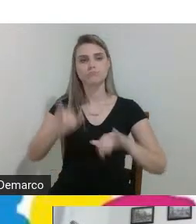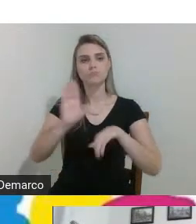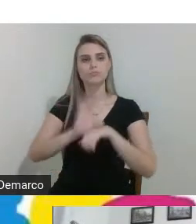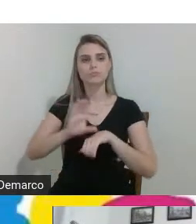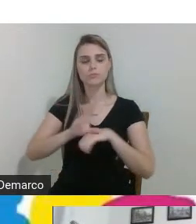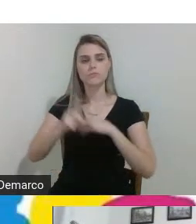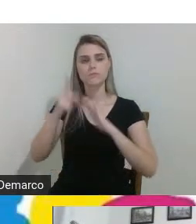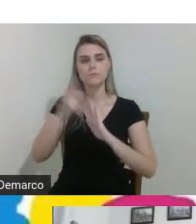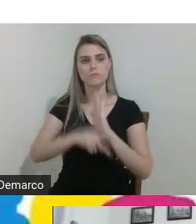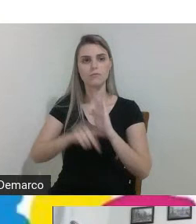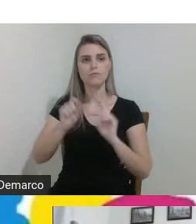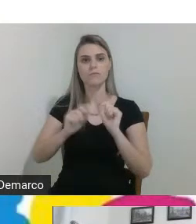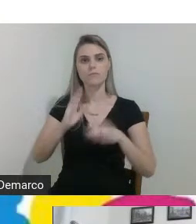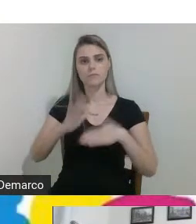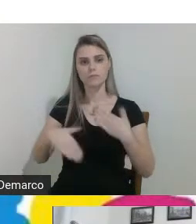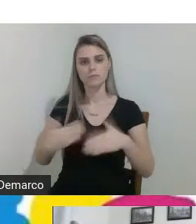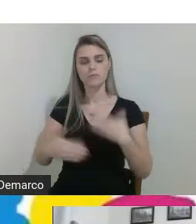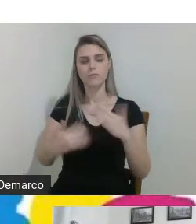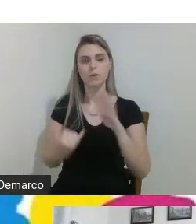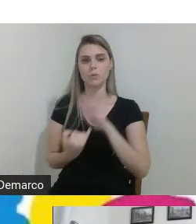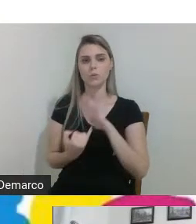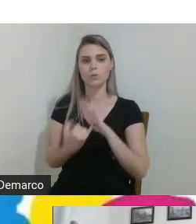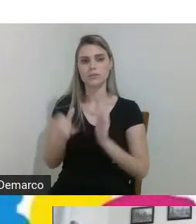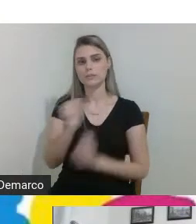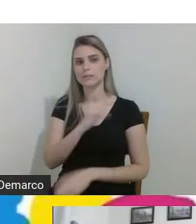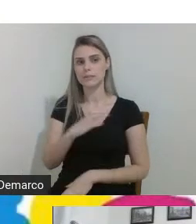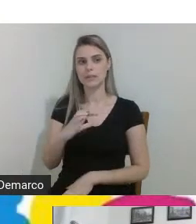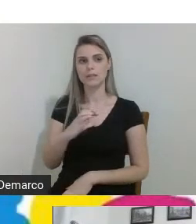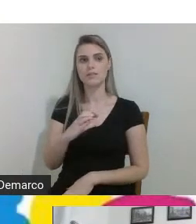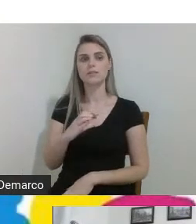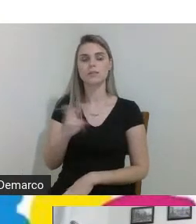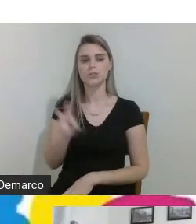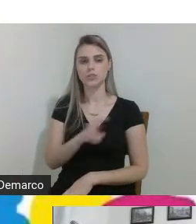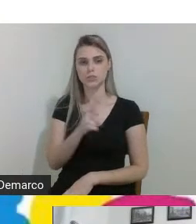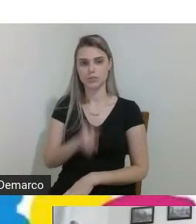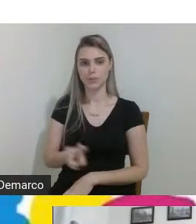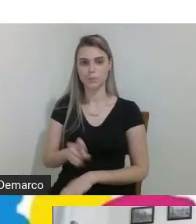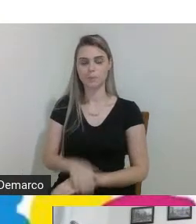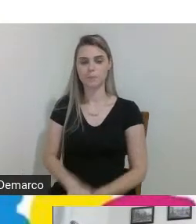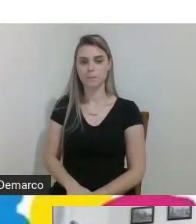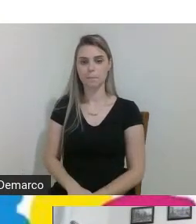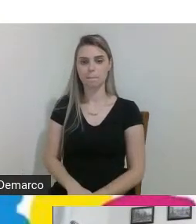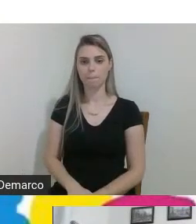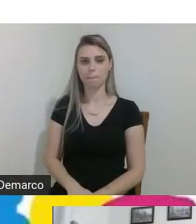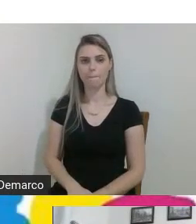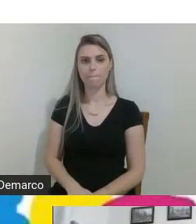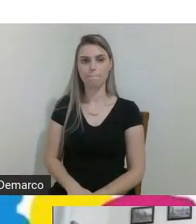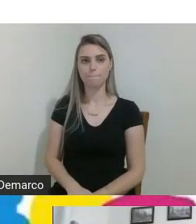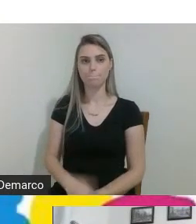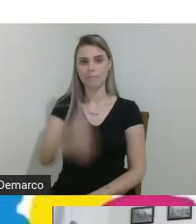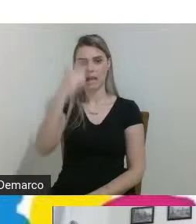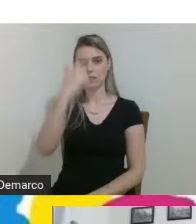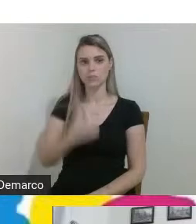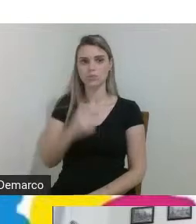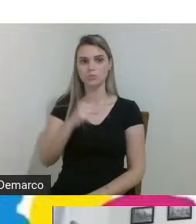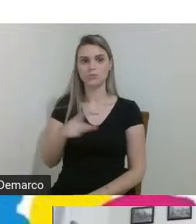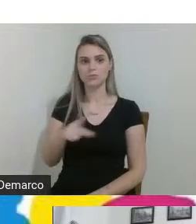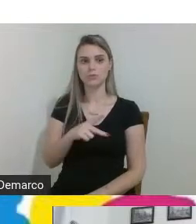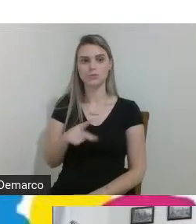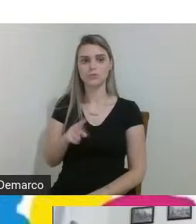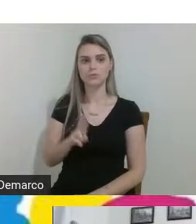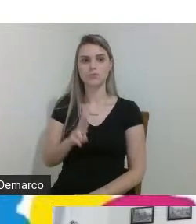desenvolvidos no Instituto Federal de Santa Catarina Campo Xancherê eu sou o professor Clum Gerard Arthur